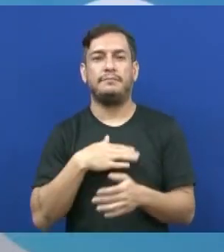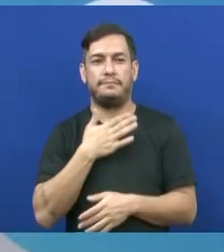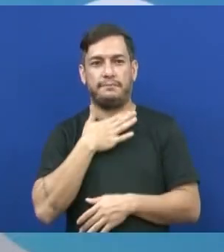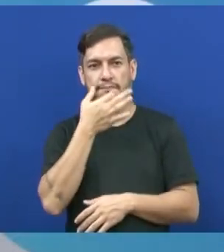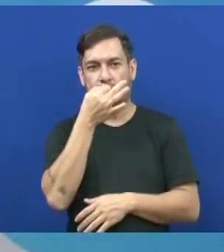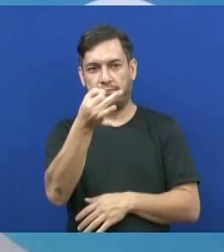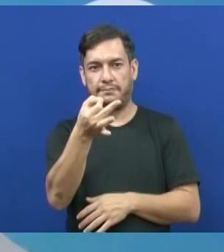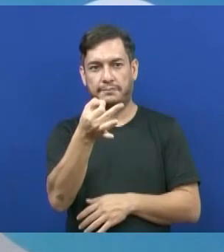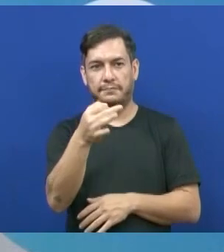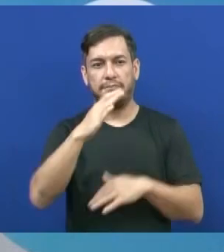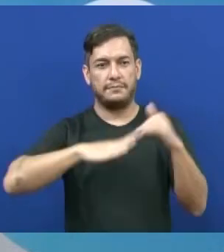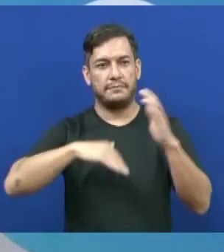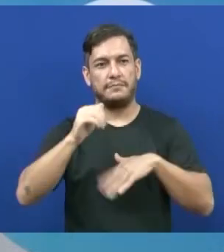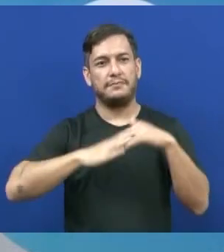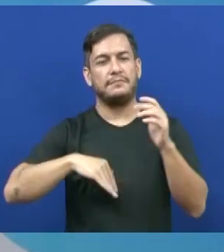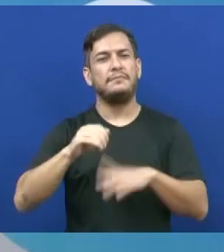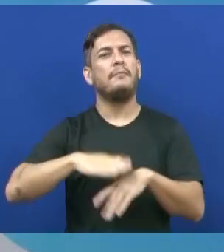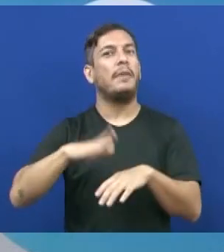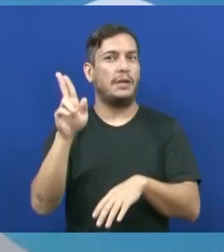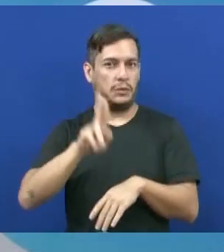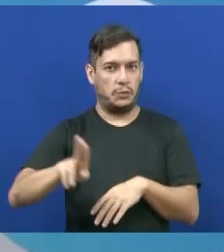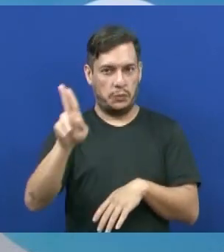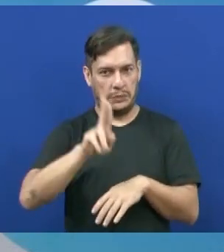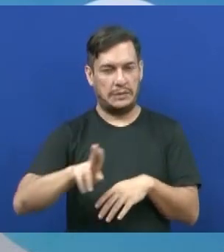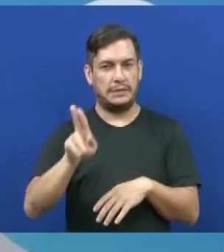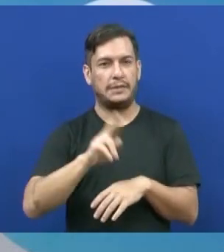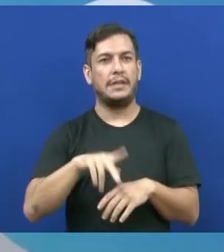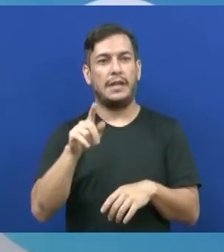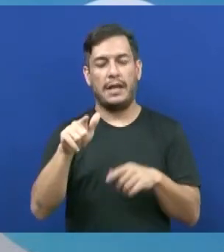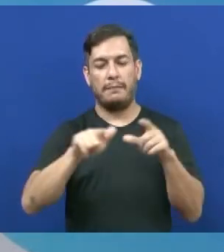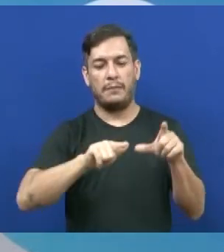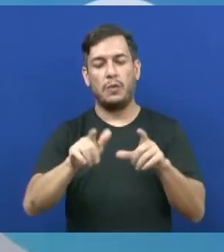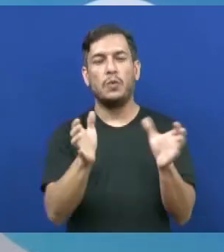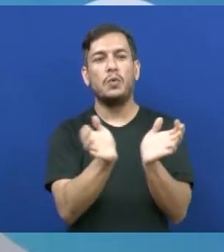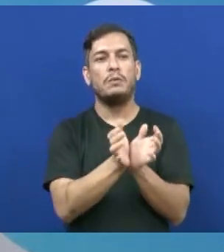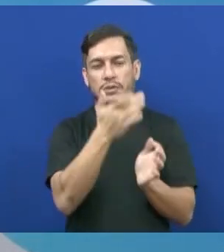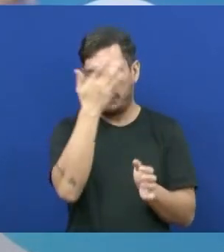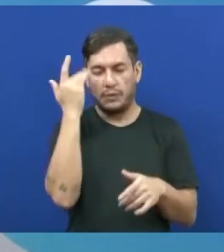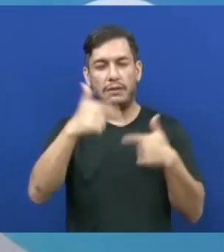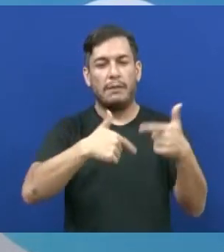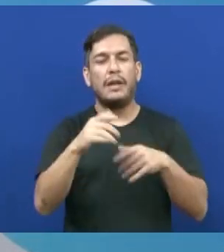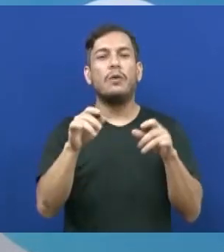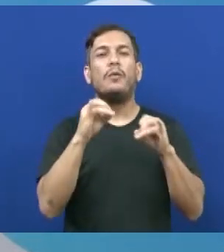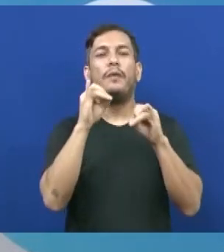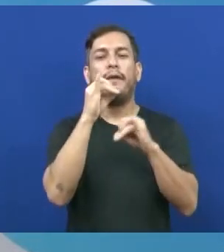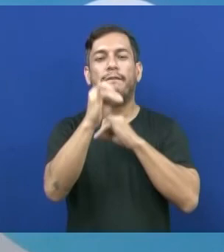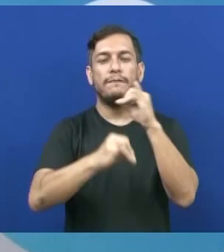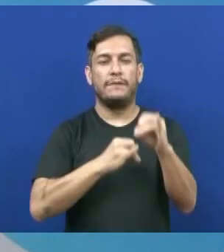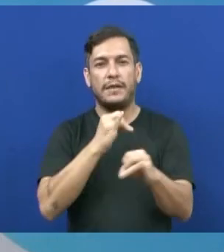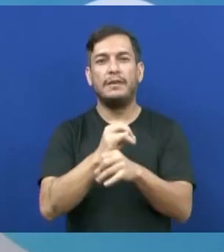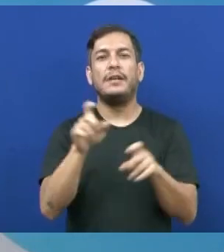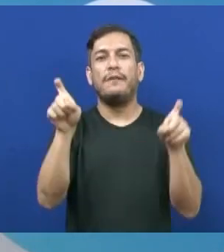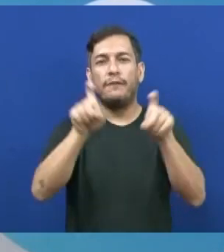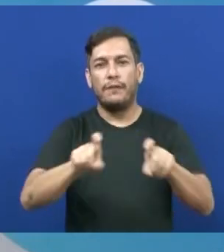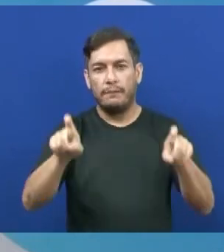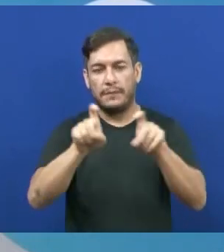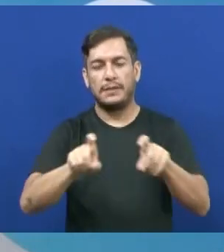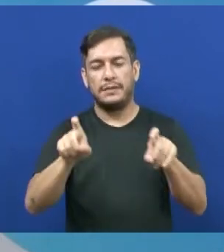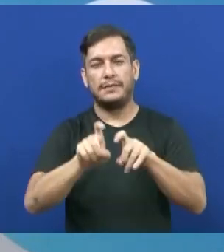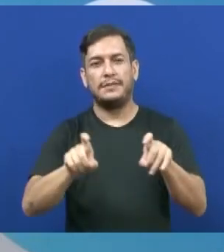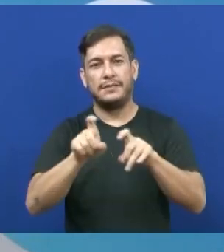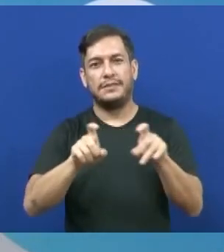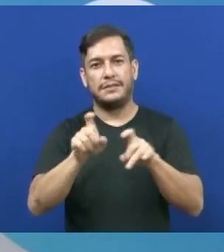opinião, a profissão que mais usa estrangeirismo seria a galera que trabalha com computador, com informática, o pessoal da TI,